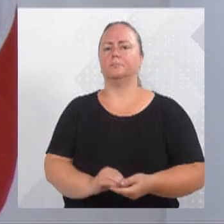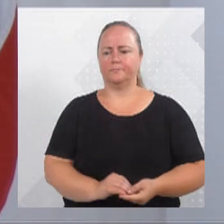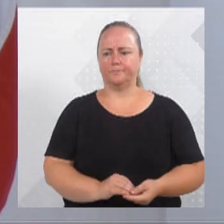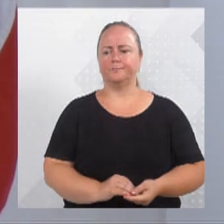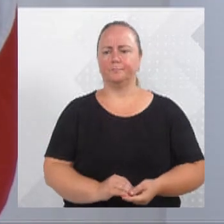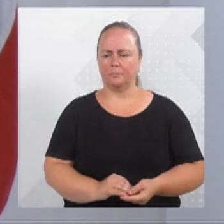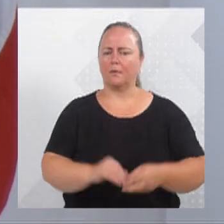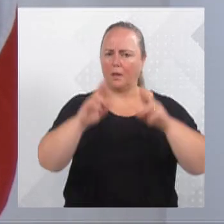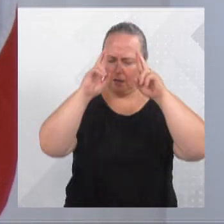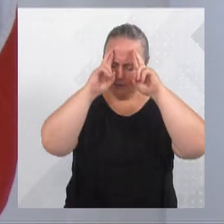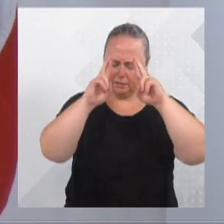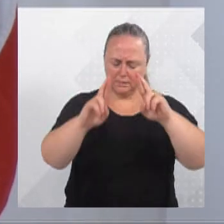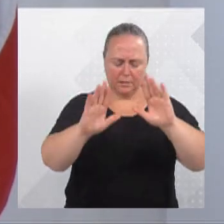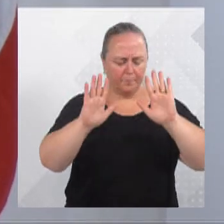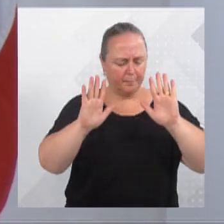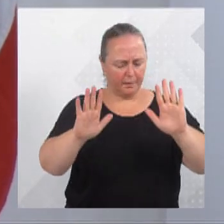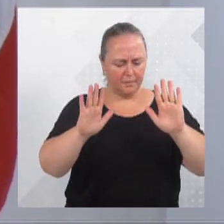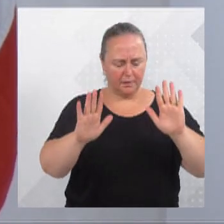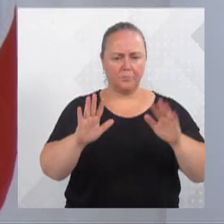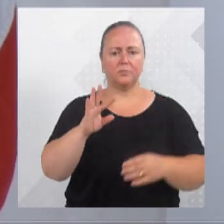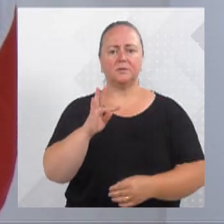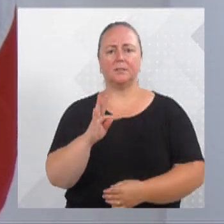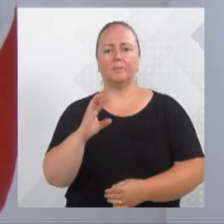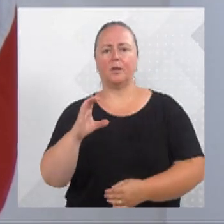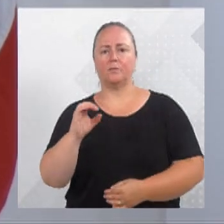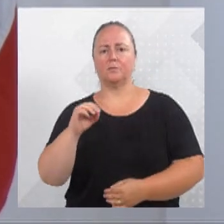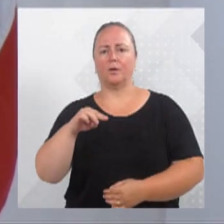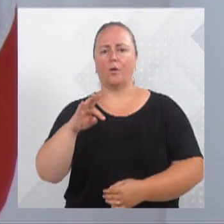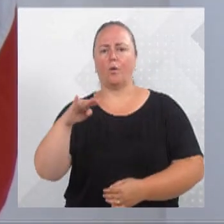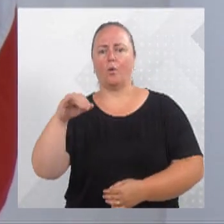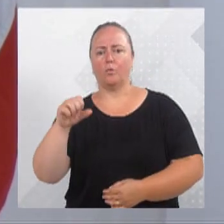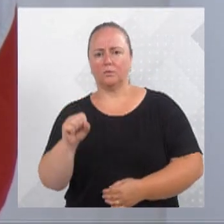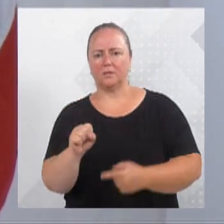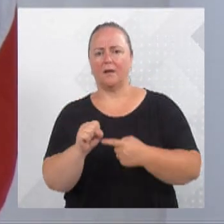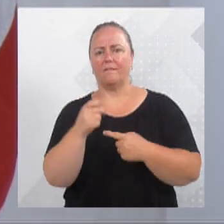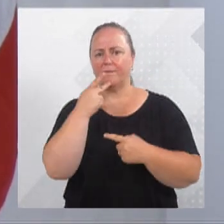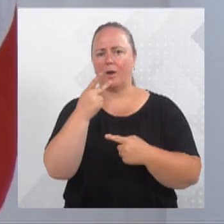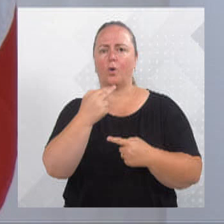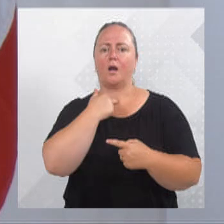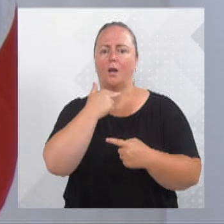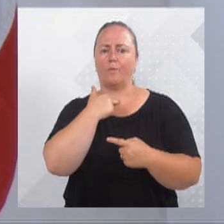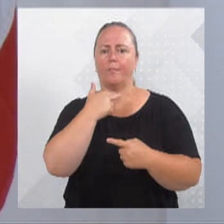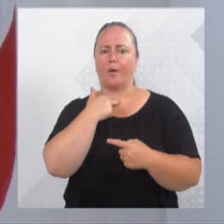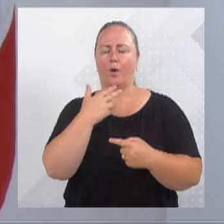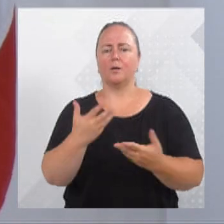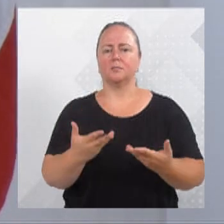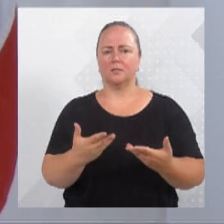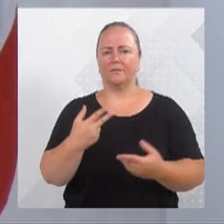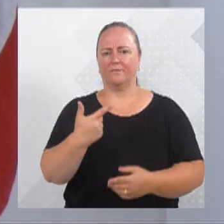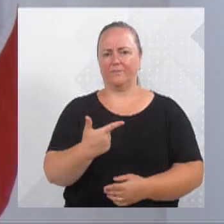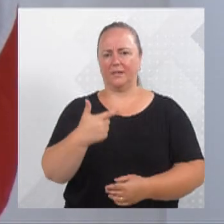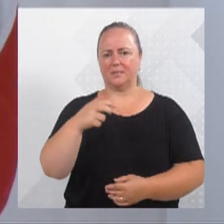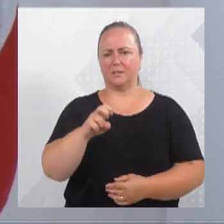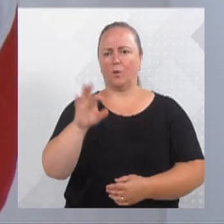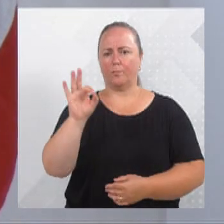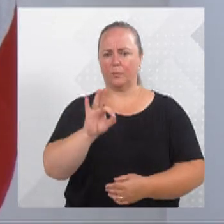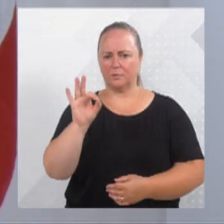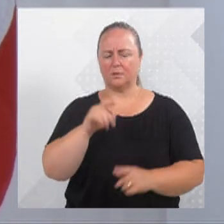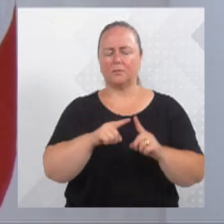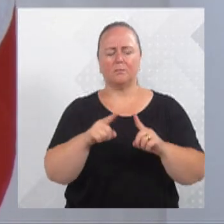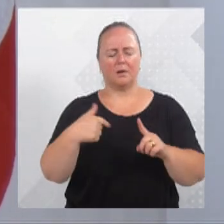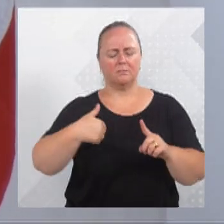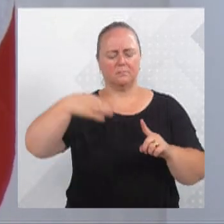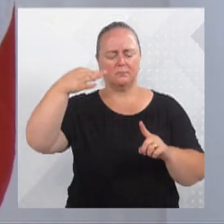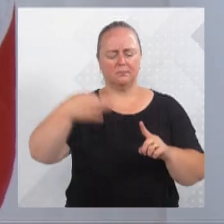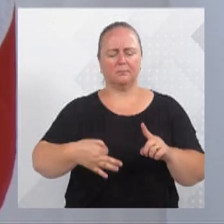é decisão deles, a gente ainda vai contestar. Mesmo que o Tribunal de Contas tenha dito que não pode incluir nos 25%, tenho certeza que,